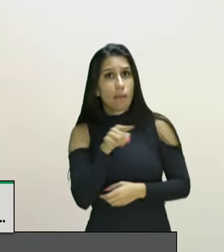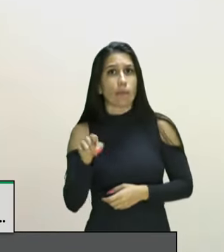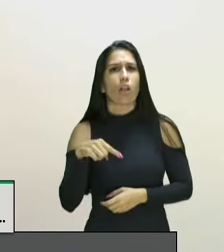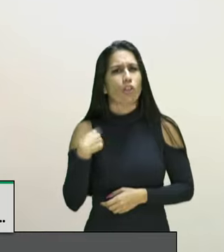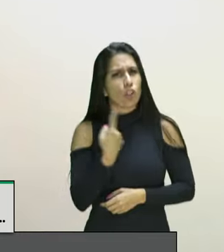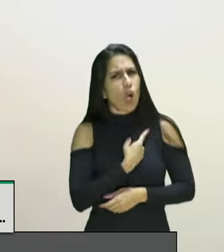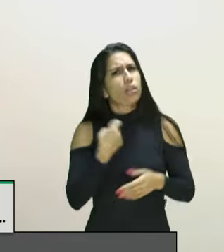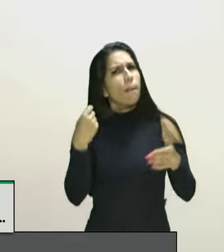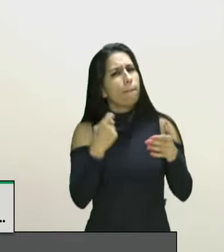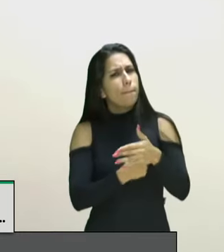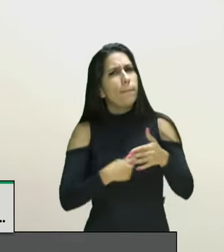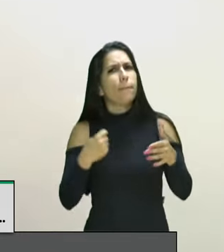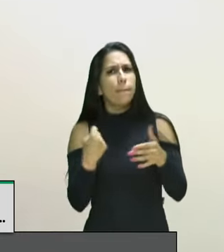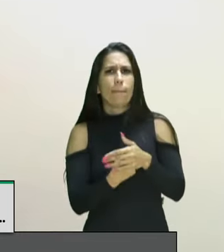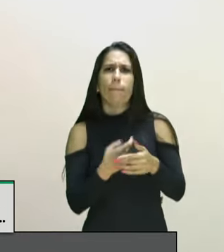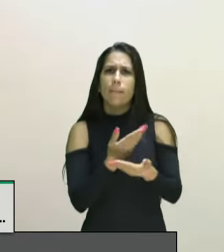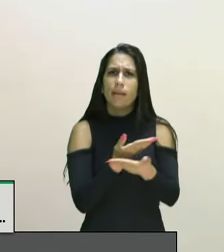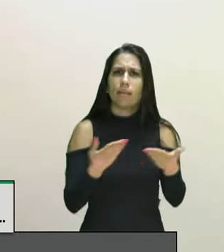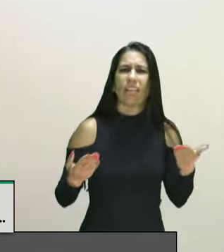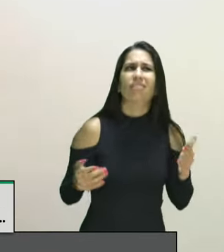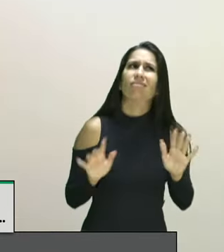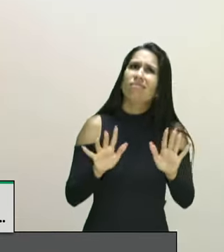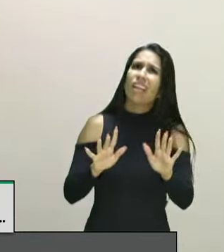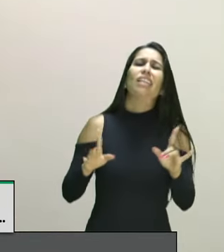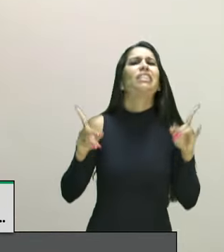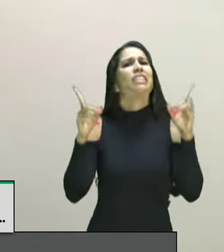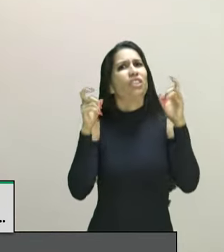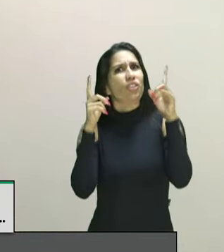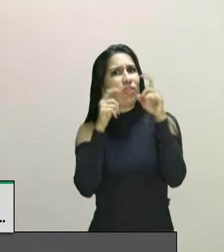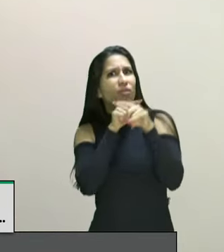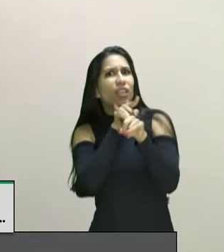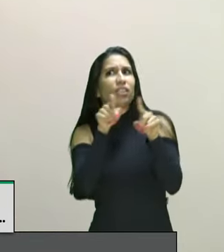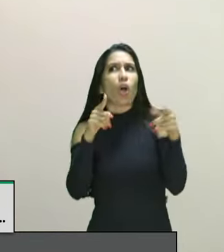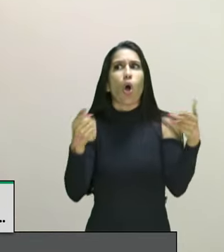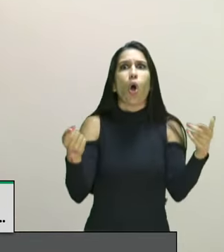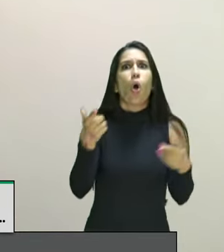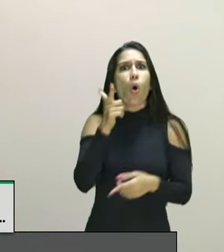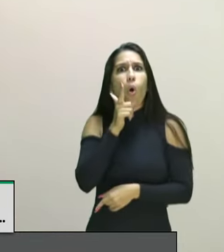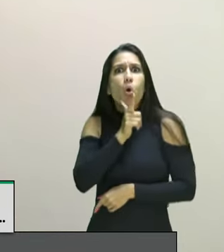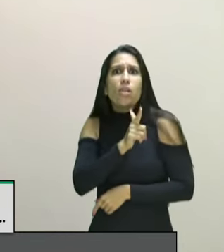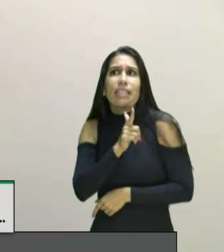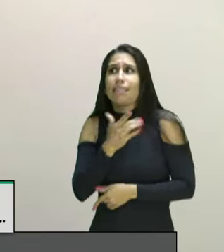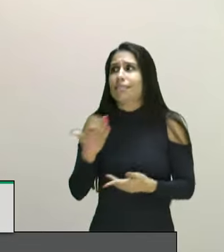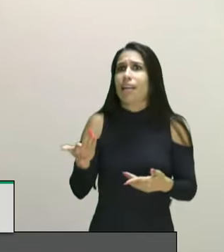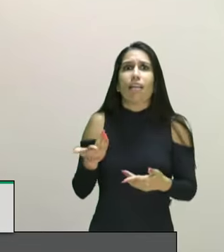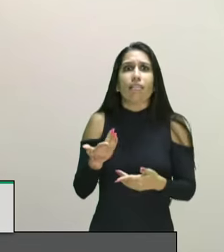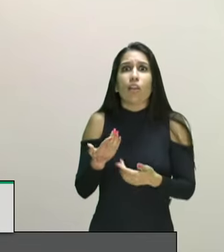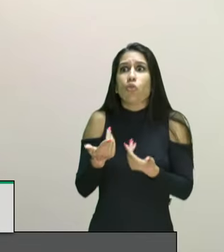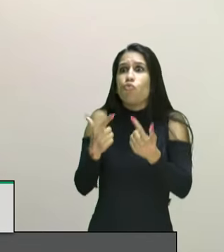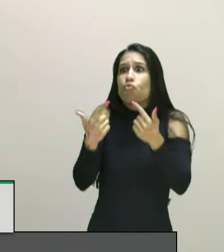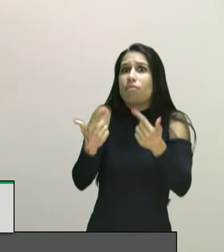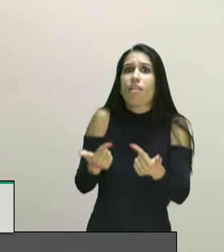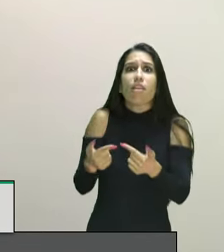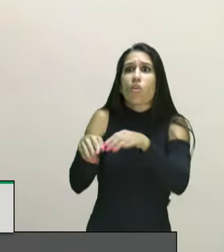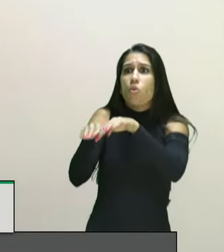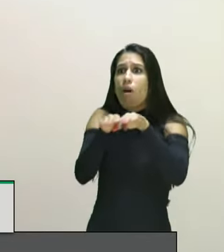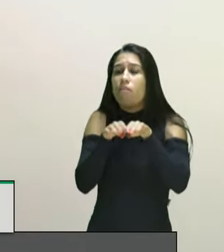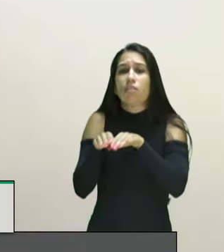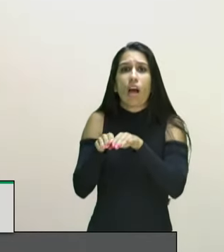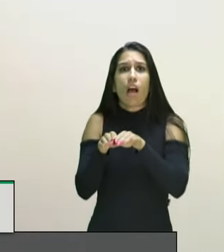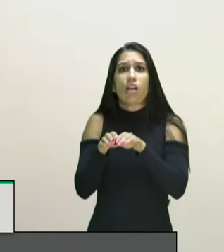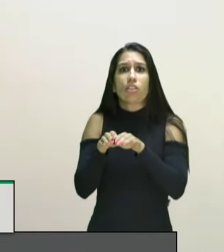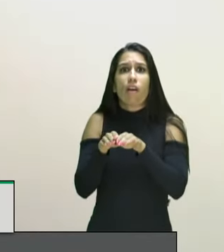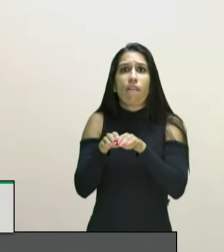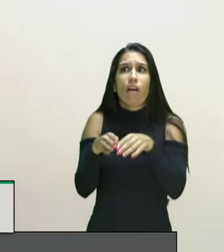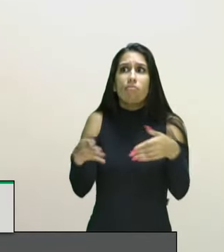batalhamos por isso agora é difícil você conseguir igualdade formal material se você não tem igualdade formal se você não tem uma base legislativa